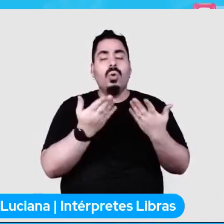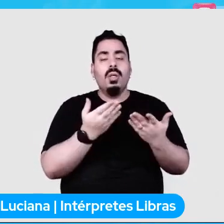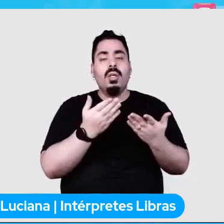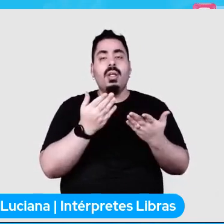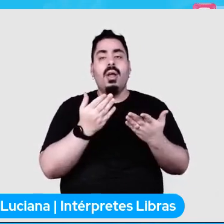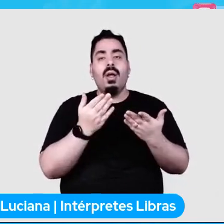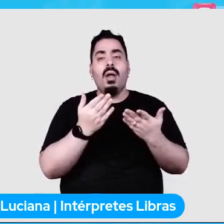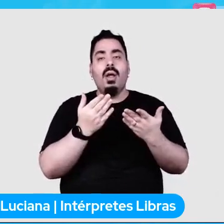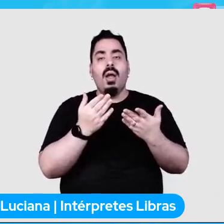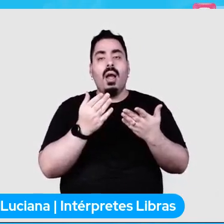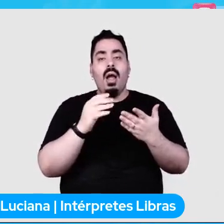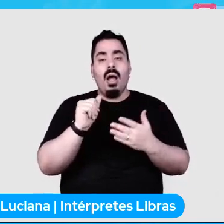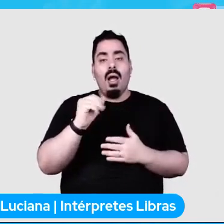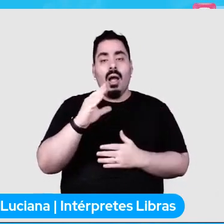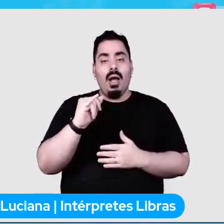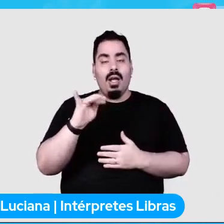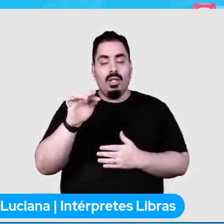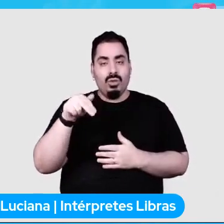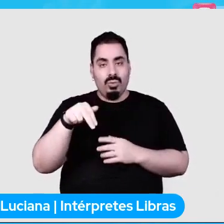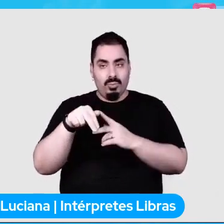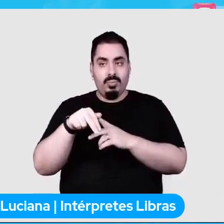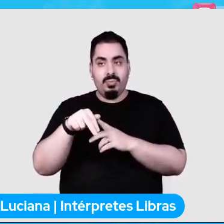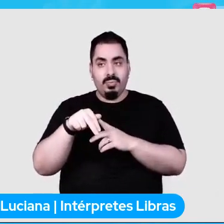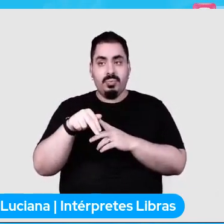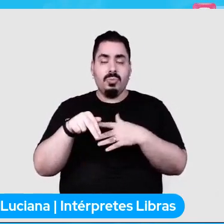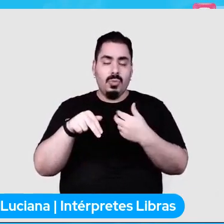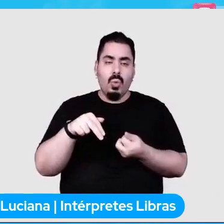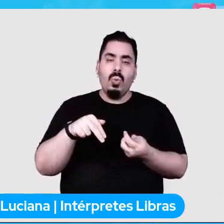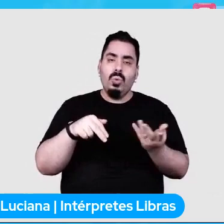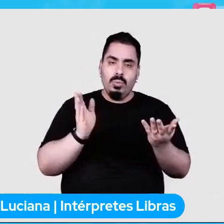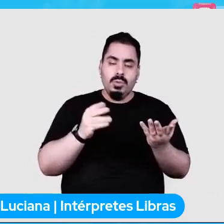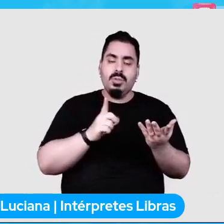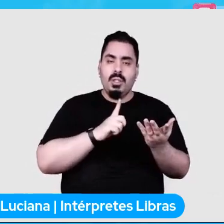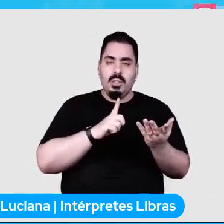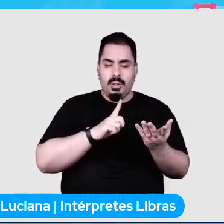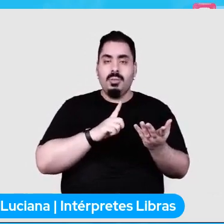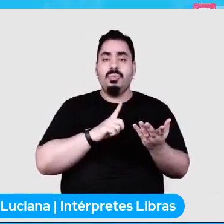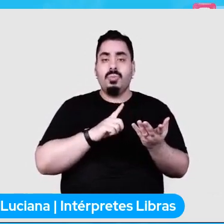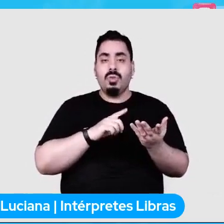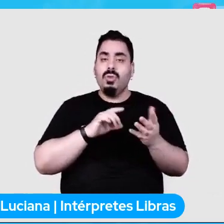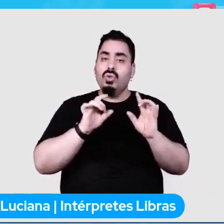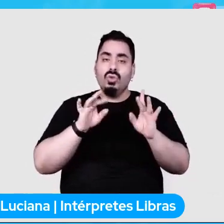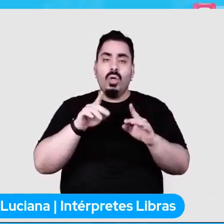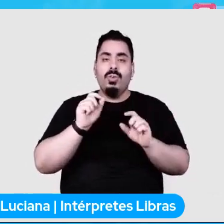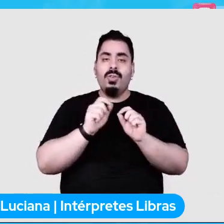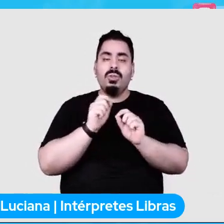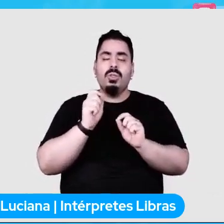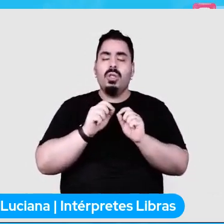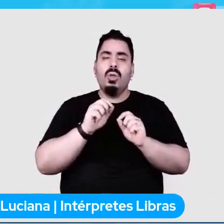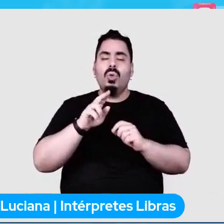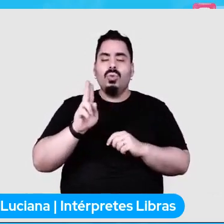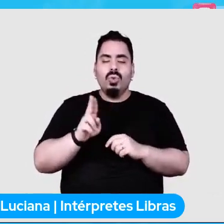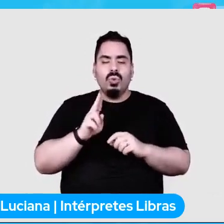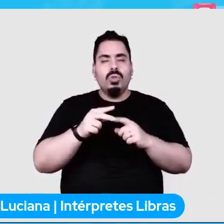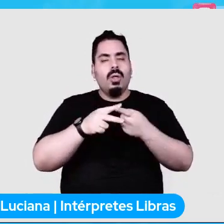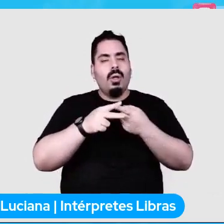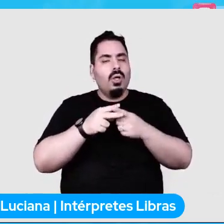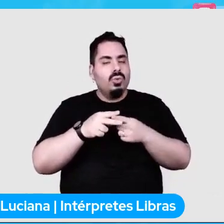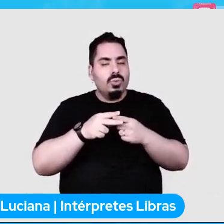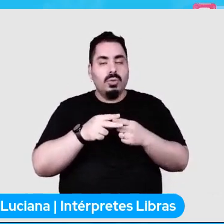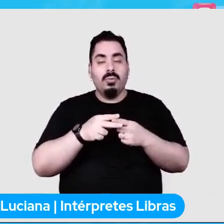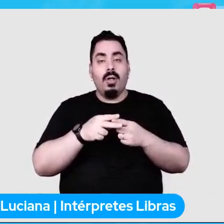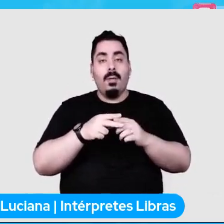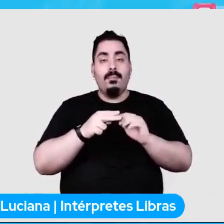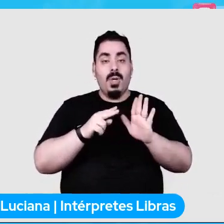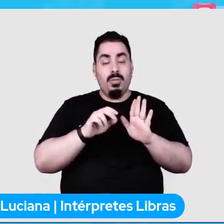para essas que eu listei já existem e só é te usar mesmo e configurar agora para outros casos específicos como por